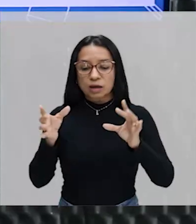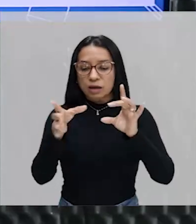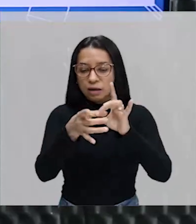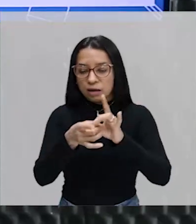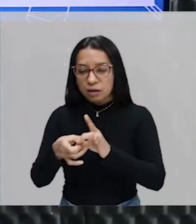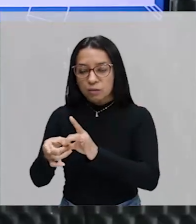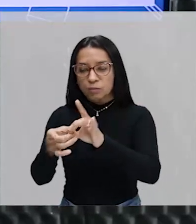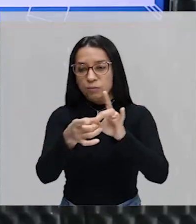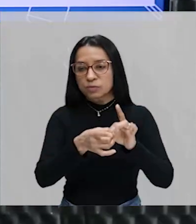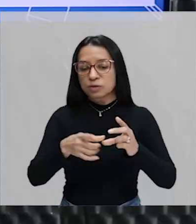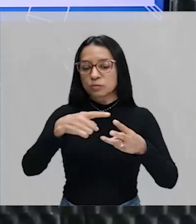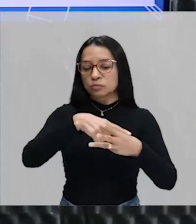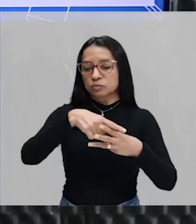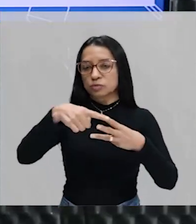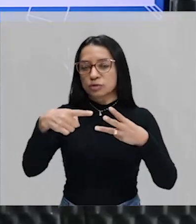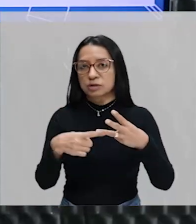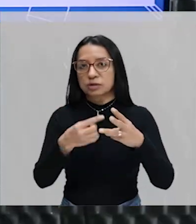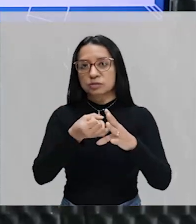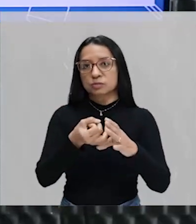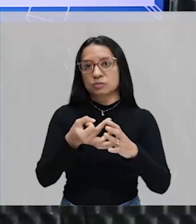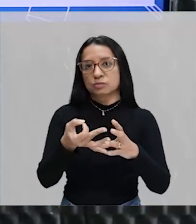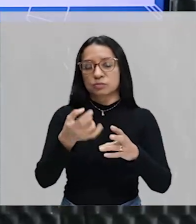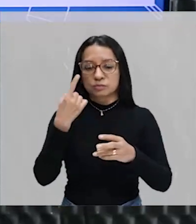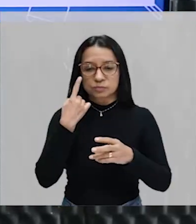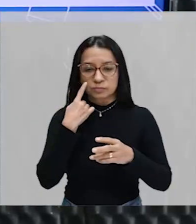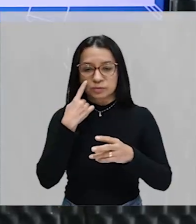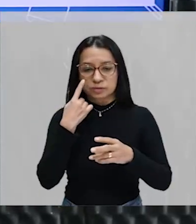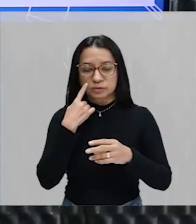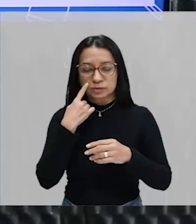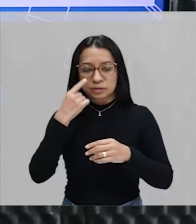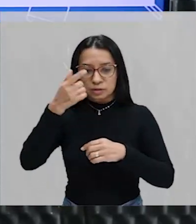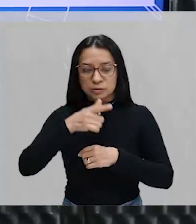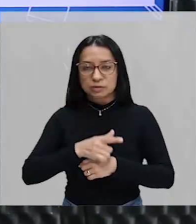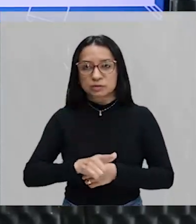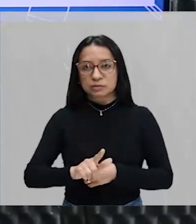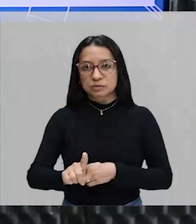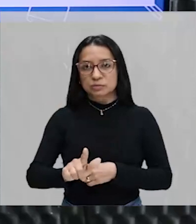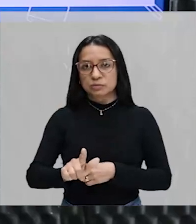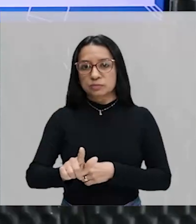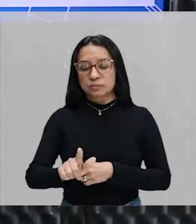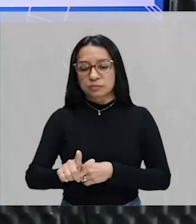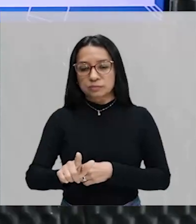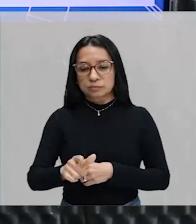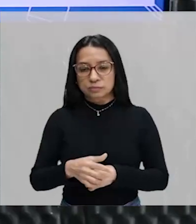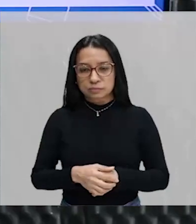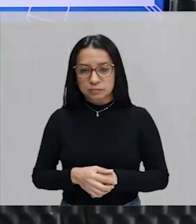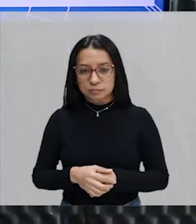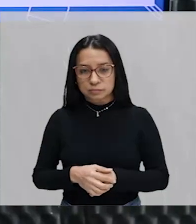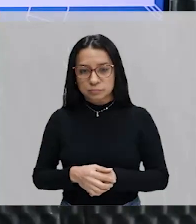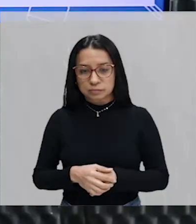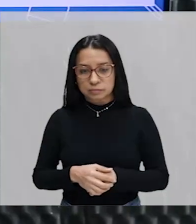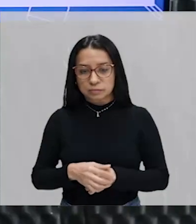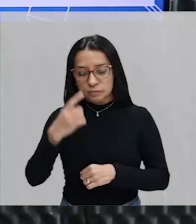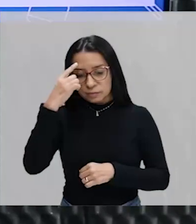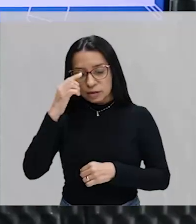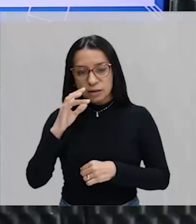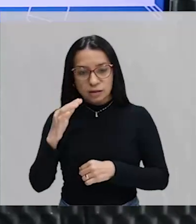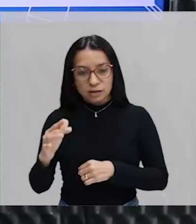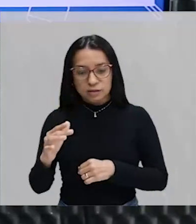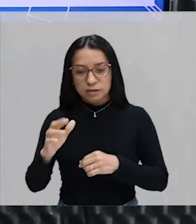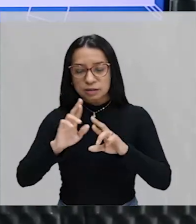dos três conjuntos dados. Então, veja, mais uma vez, né? Reforçamos para você que é a ideia de